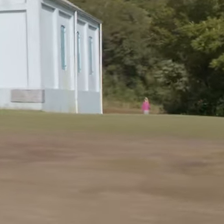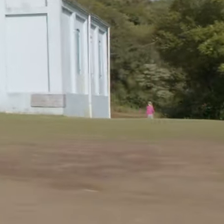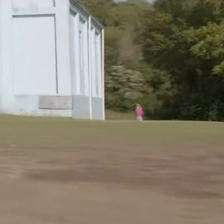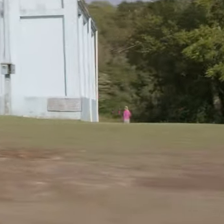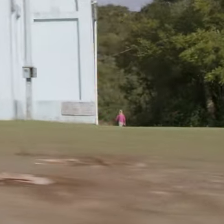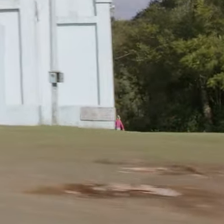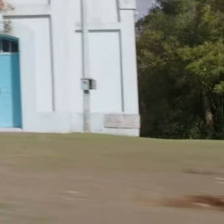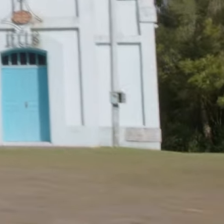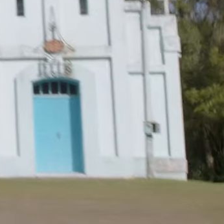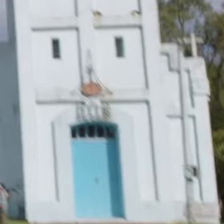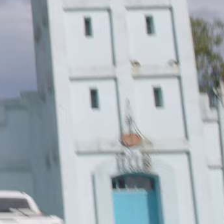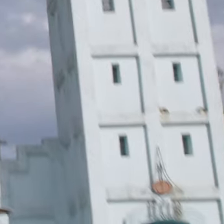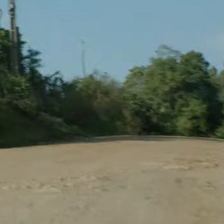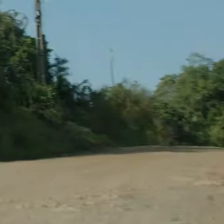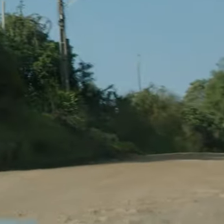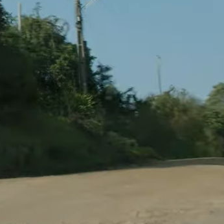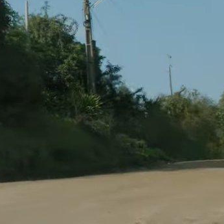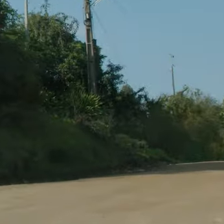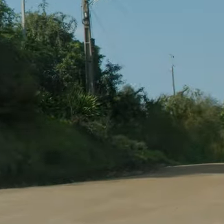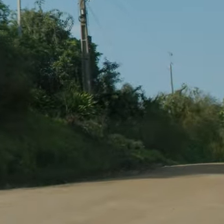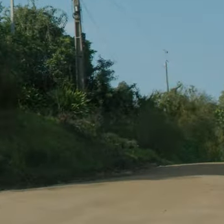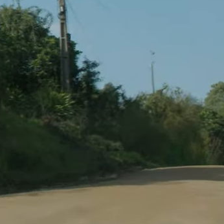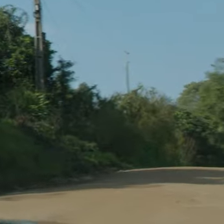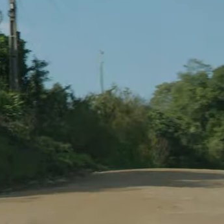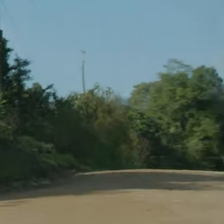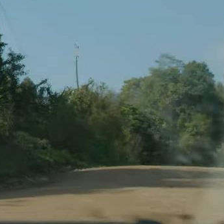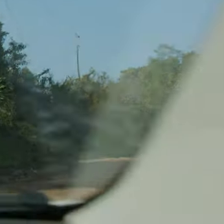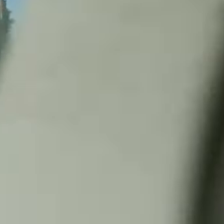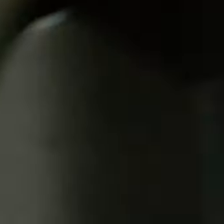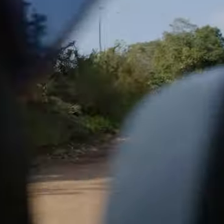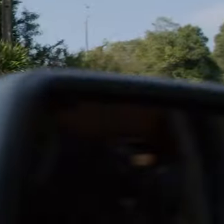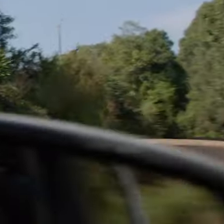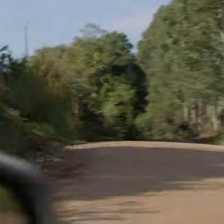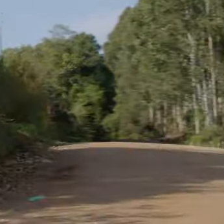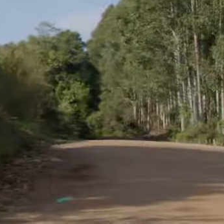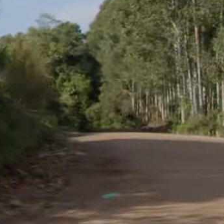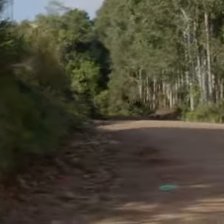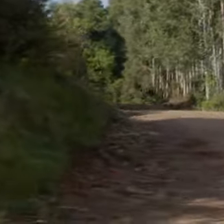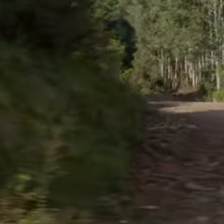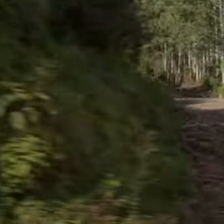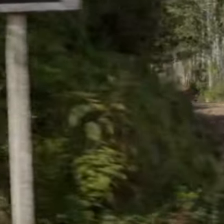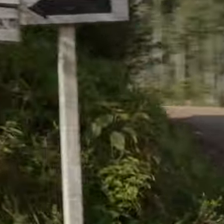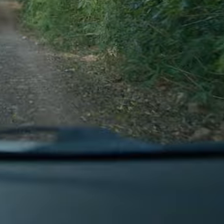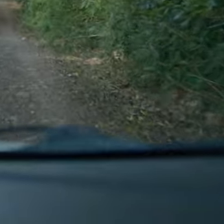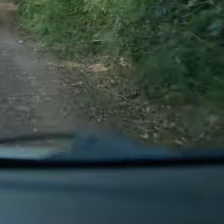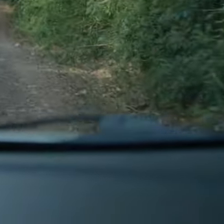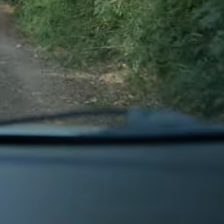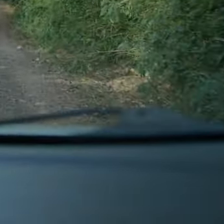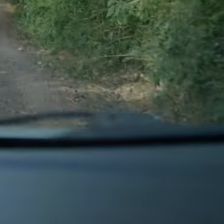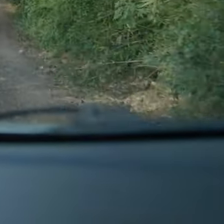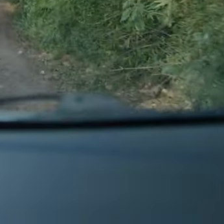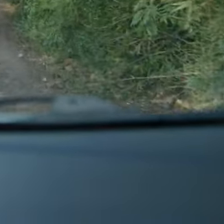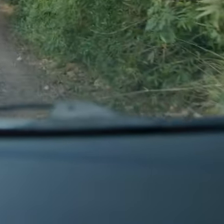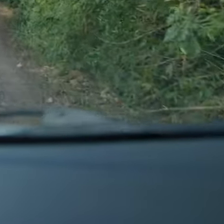Dobram à esquerda Seguindo a indicação De uma placa Escrito Gruta do Índio Andam por uma estrada Mais estreita Com vegetação